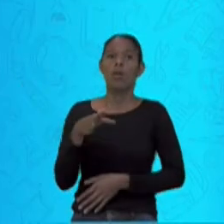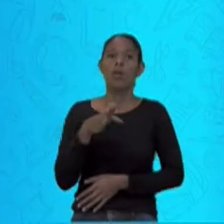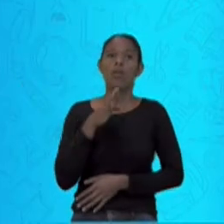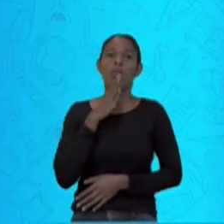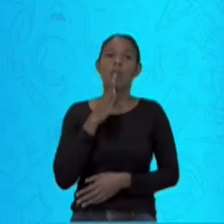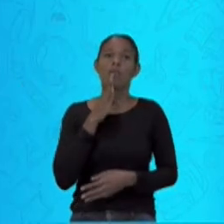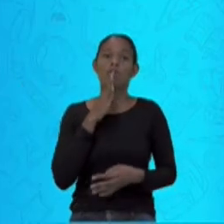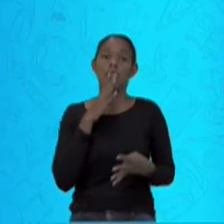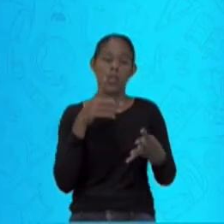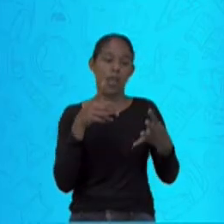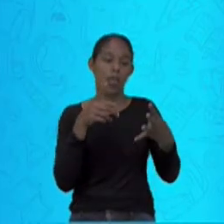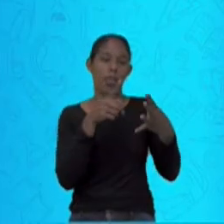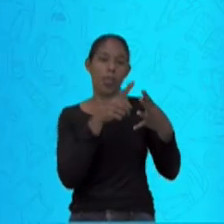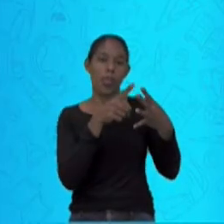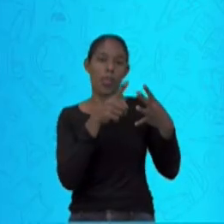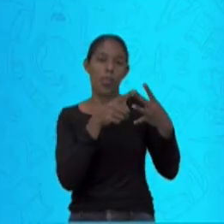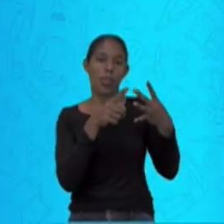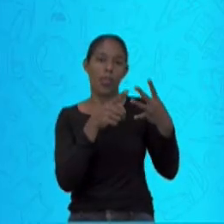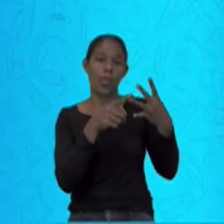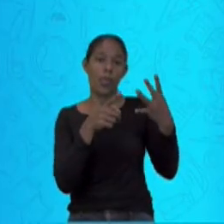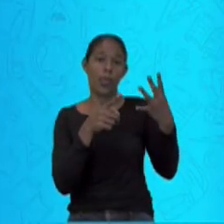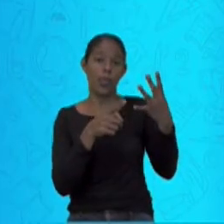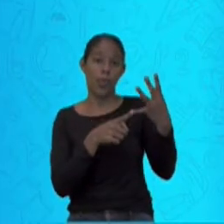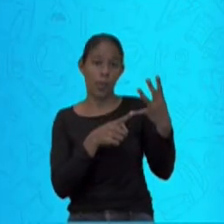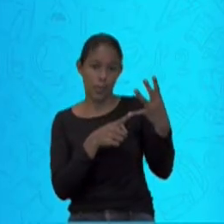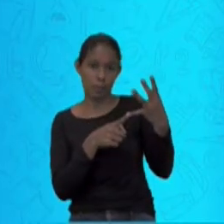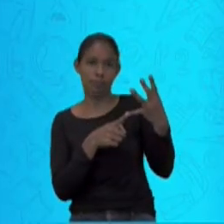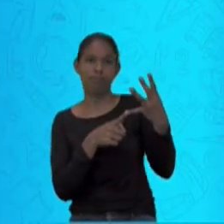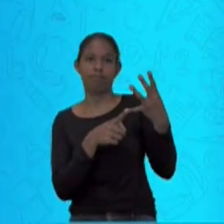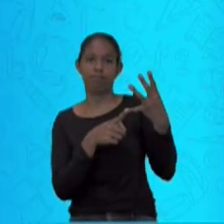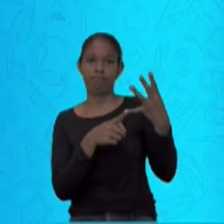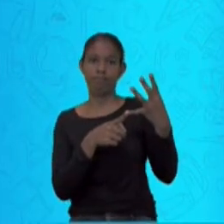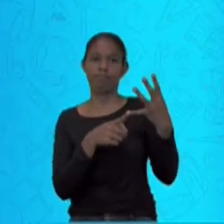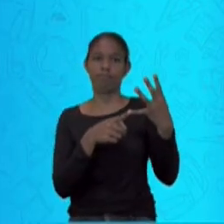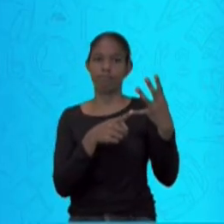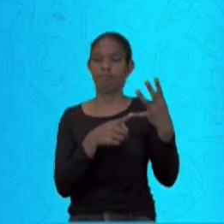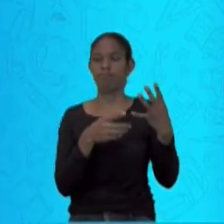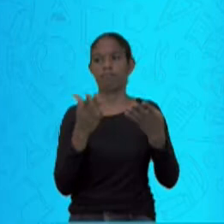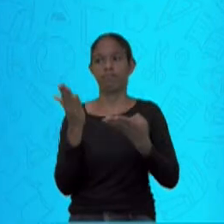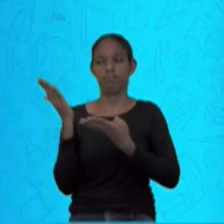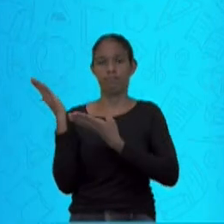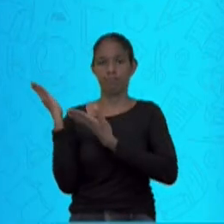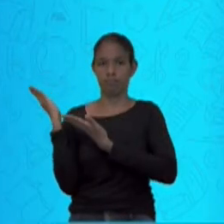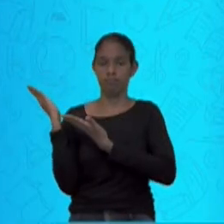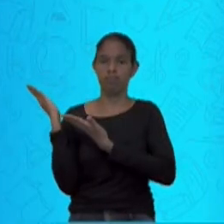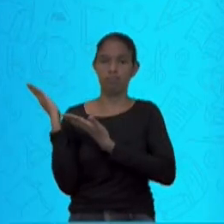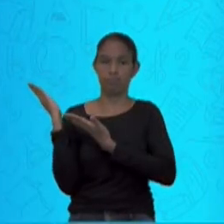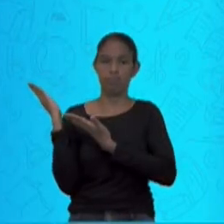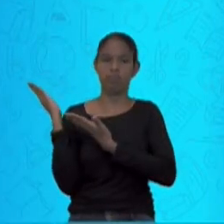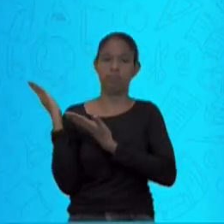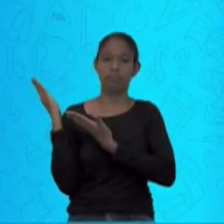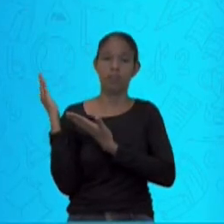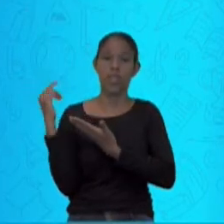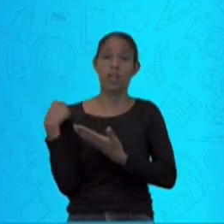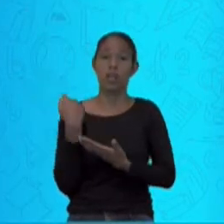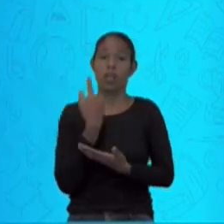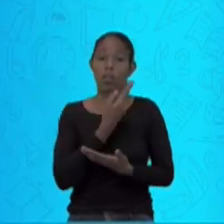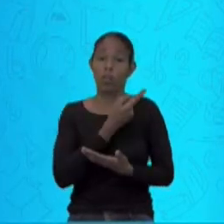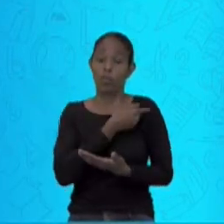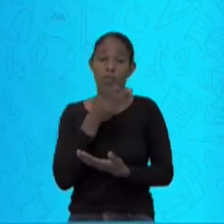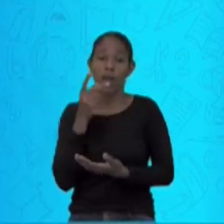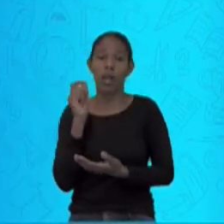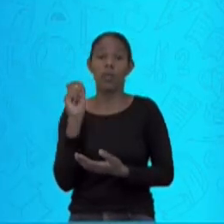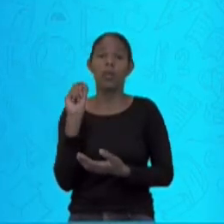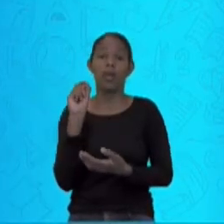quatro sorotipos. dengue 1, dengue 2, 3 e 4. Estamos falando, então, da dengue. Não